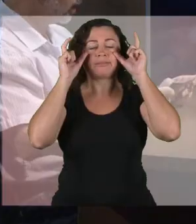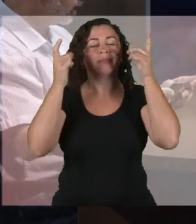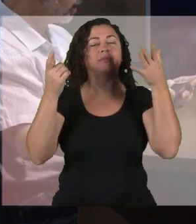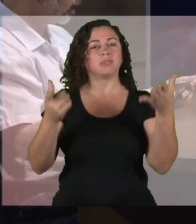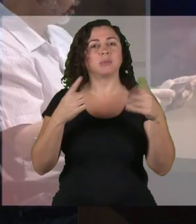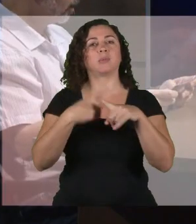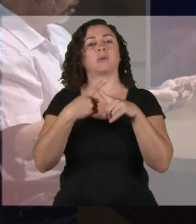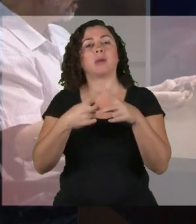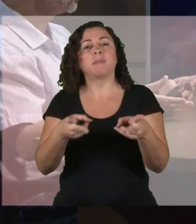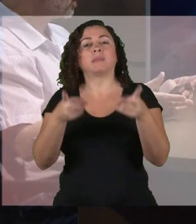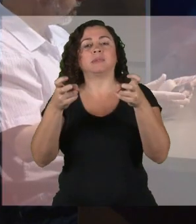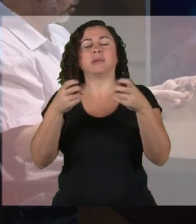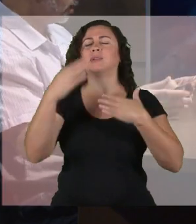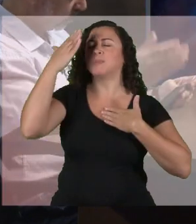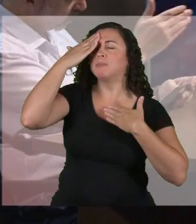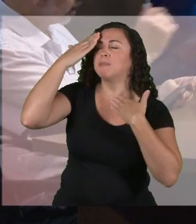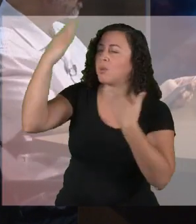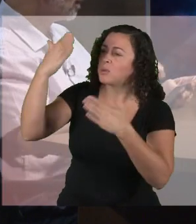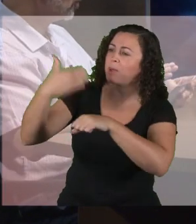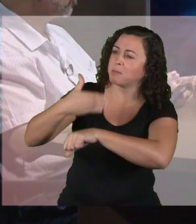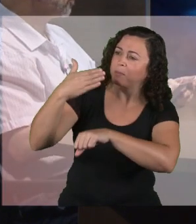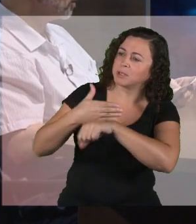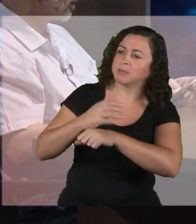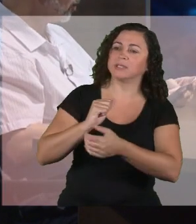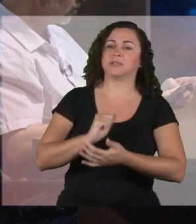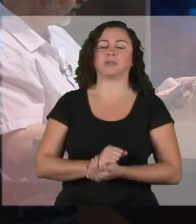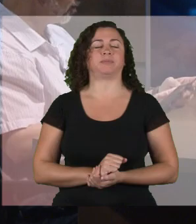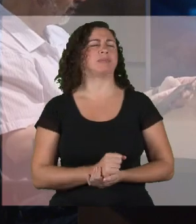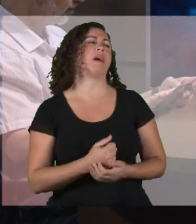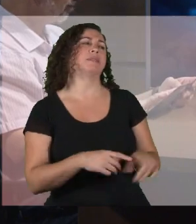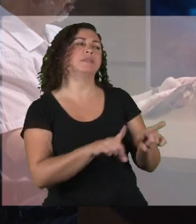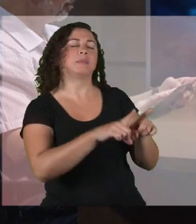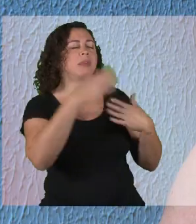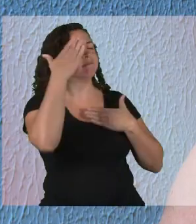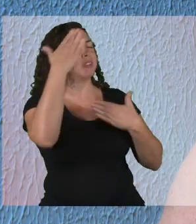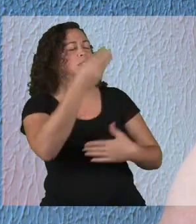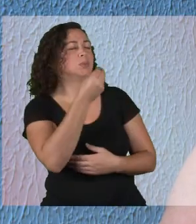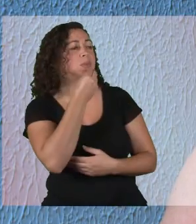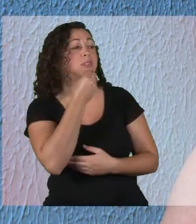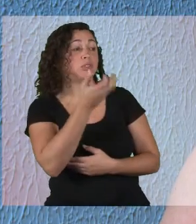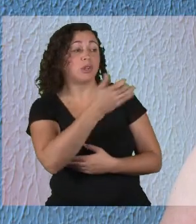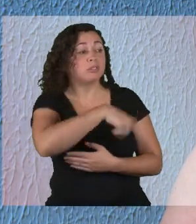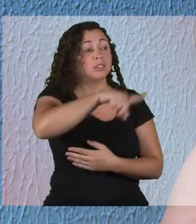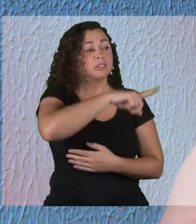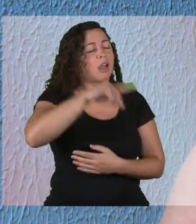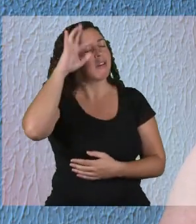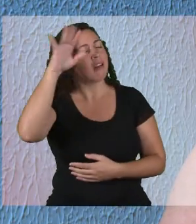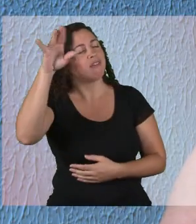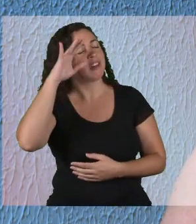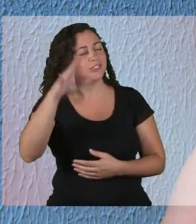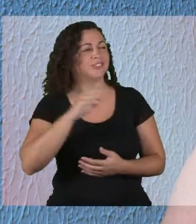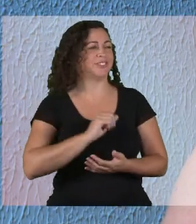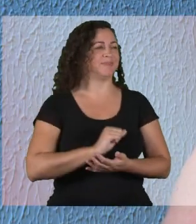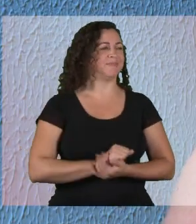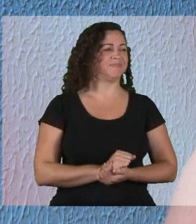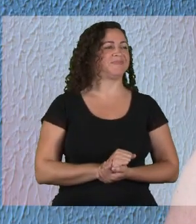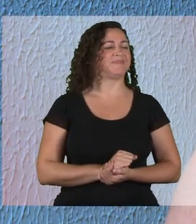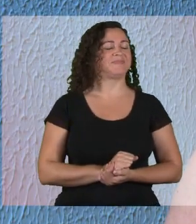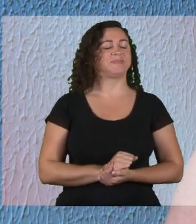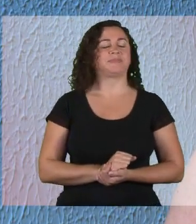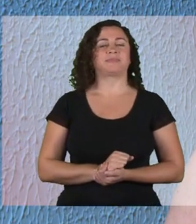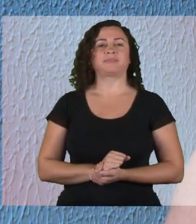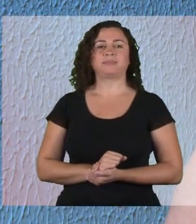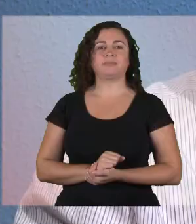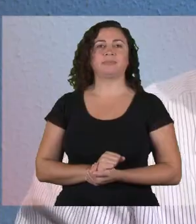que não tem nem essa perspectiva. Então, queria agradecer muito a sua participação no programa. Eu agradeço a oportunidade e espero ter contribuído com a reflexão.